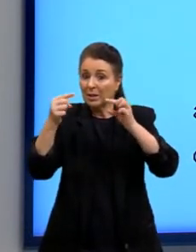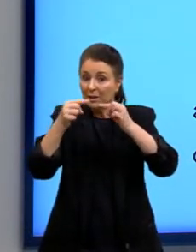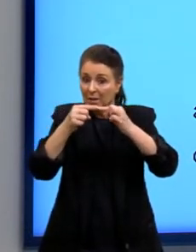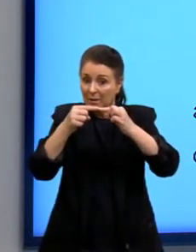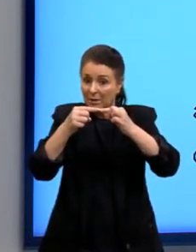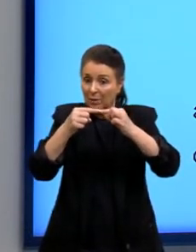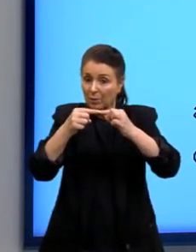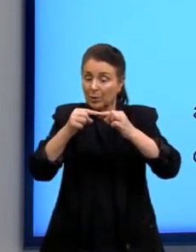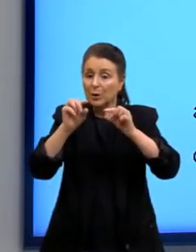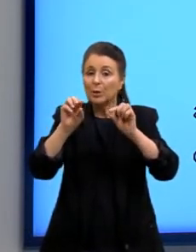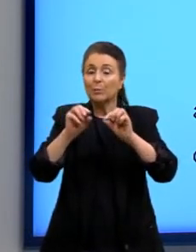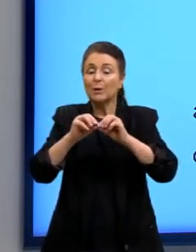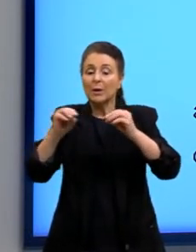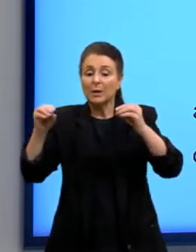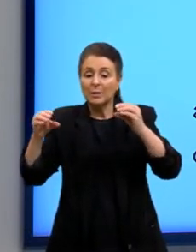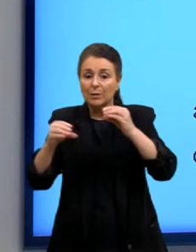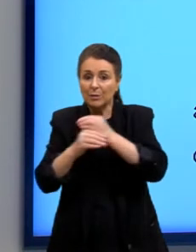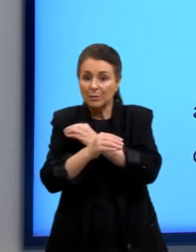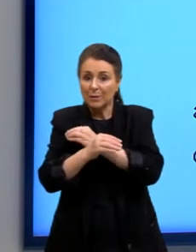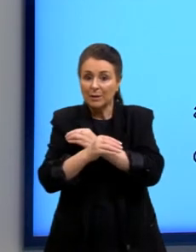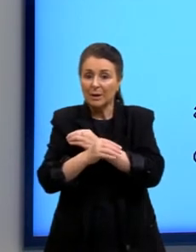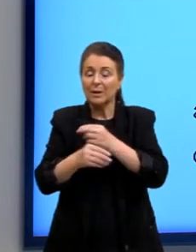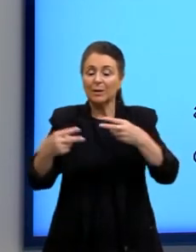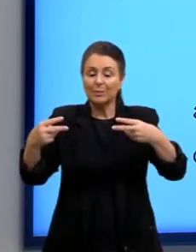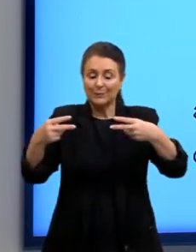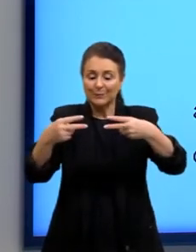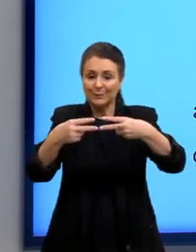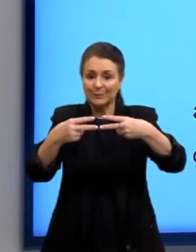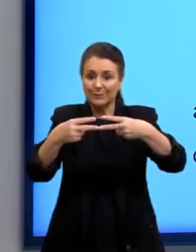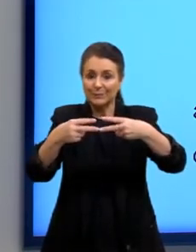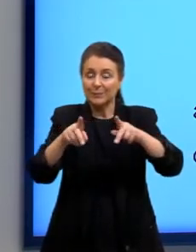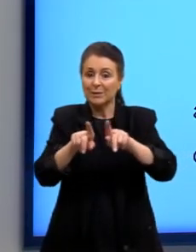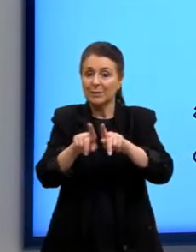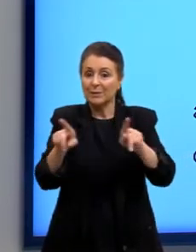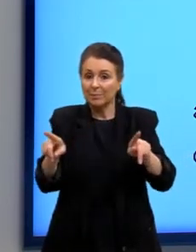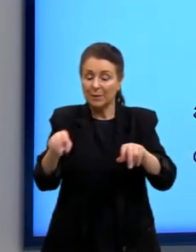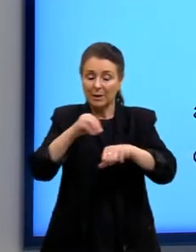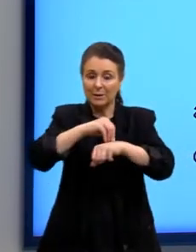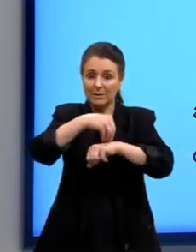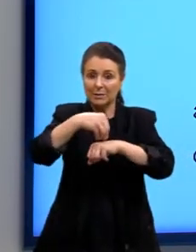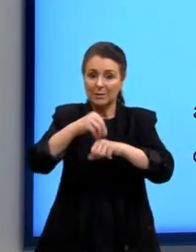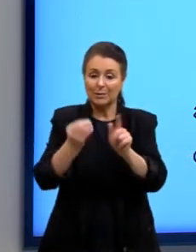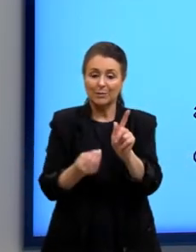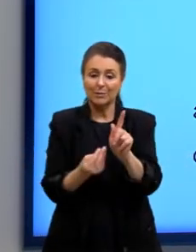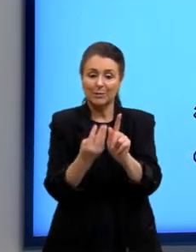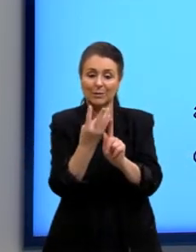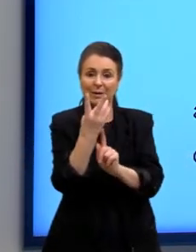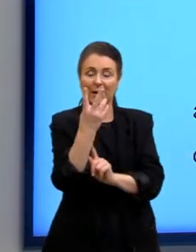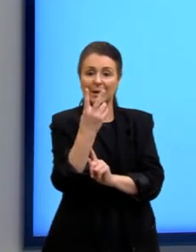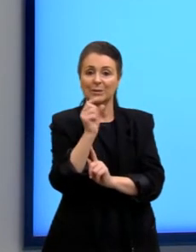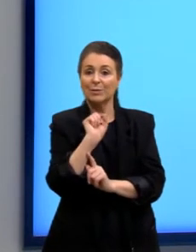completar, formando uma dupla entre eles, mais a molécula do gás hidrogênio.